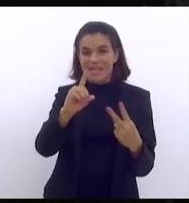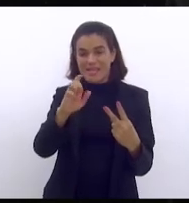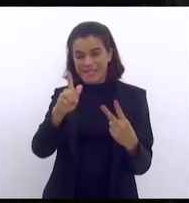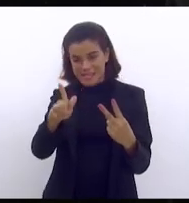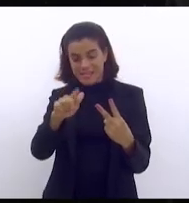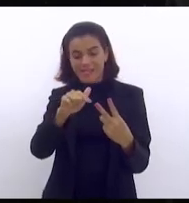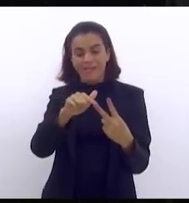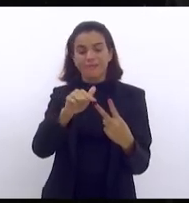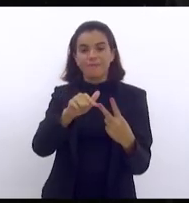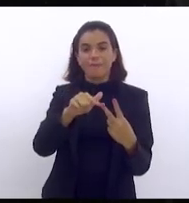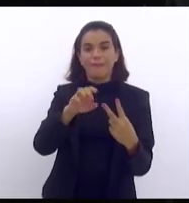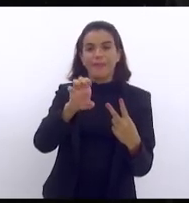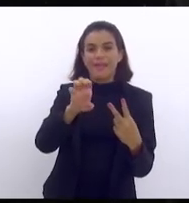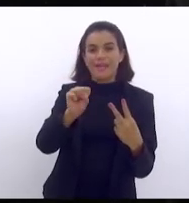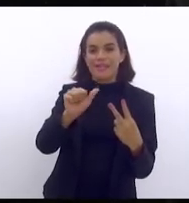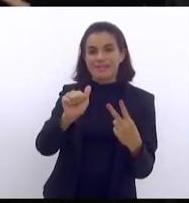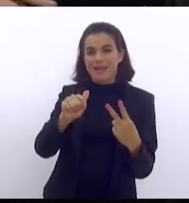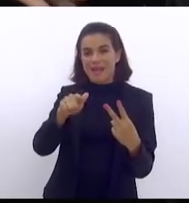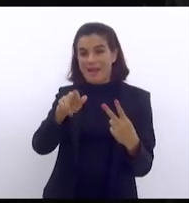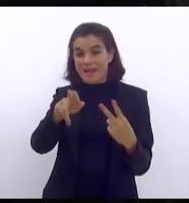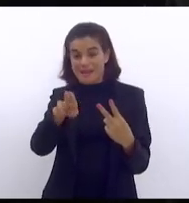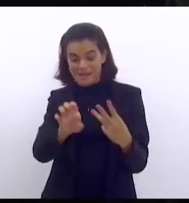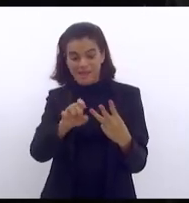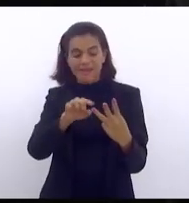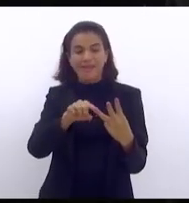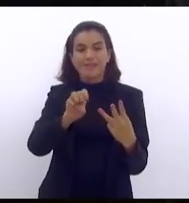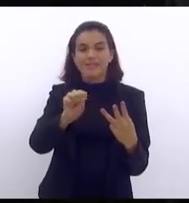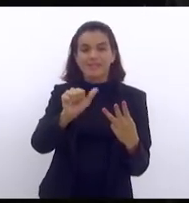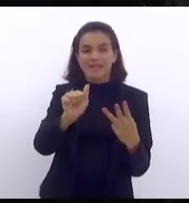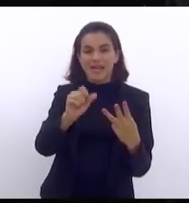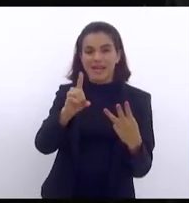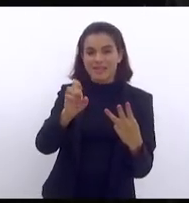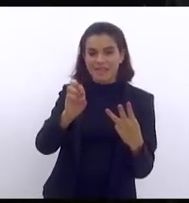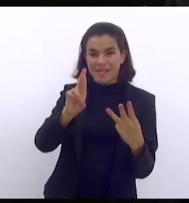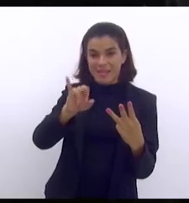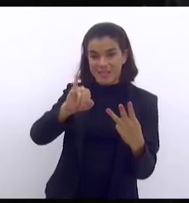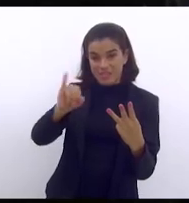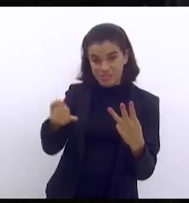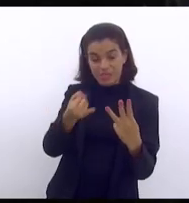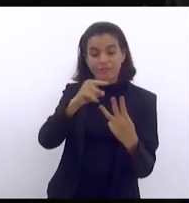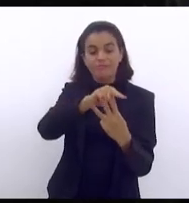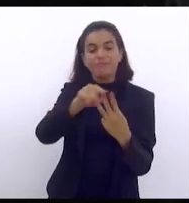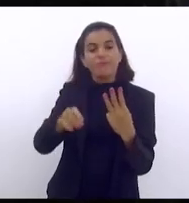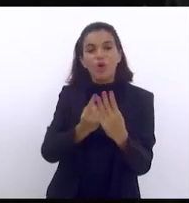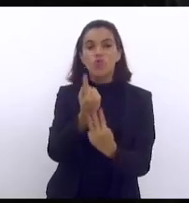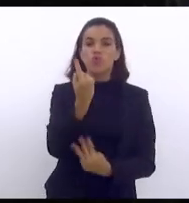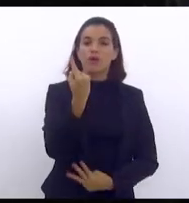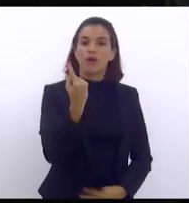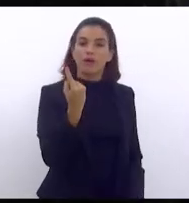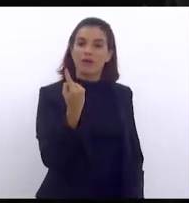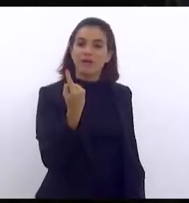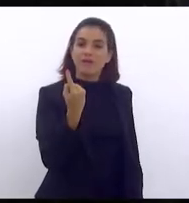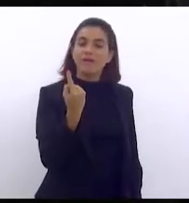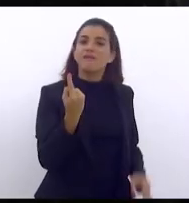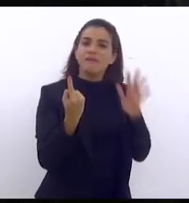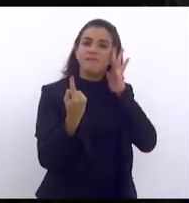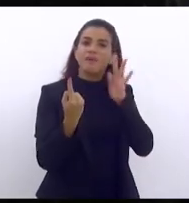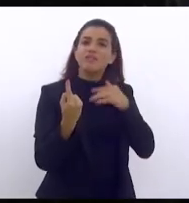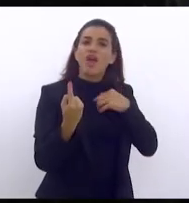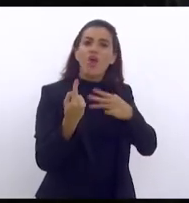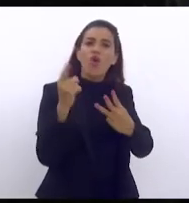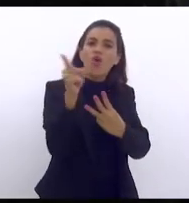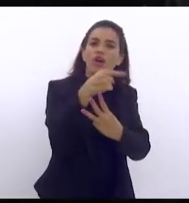Sanerj eu embaralho essas concessões todas isto é um ato jurídico